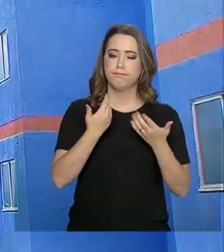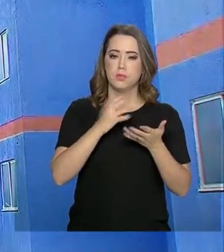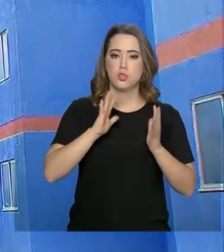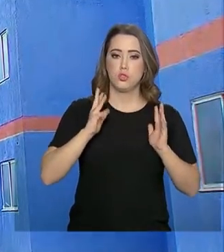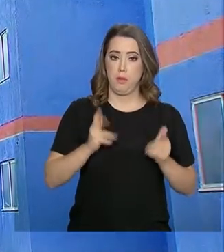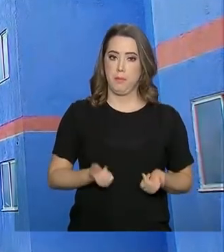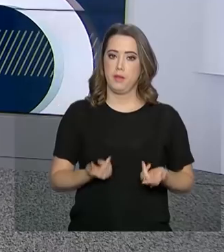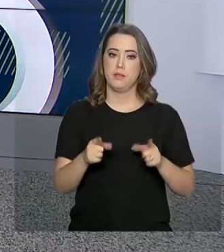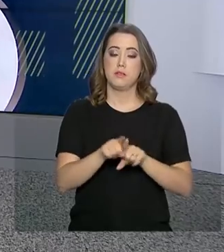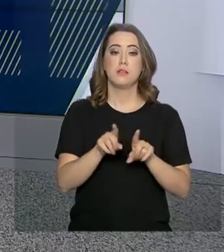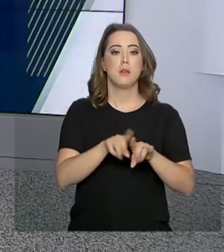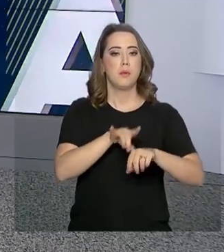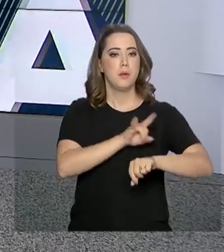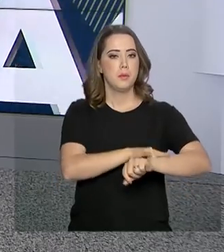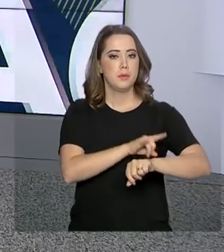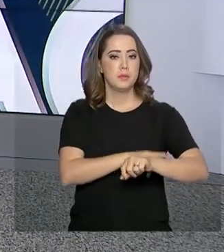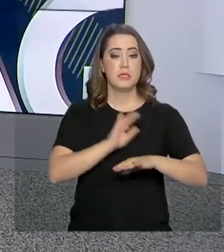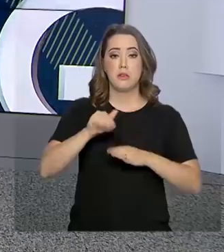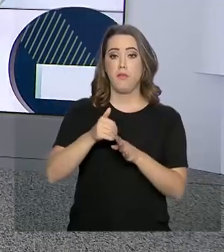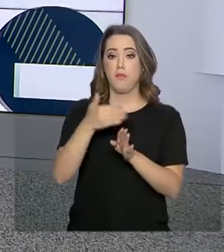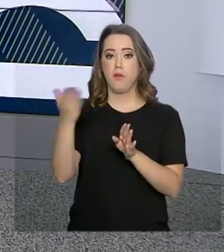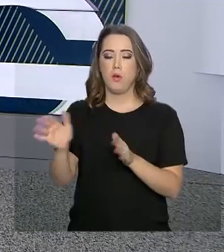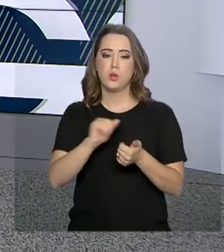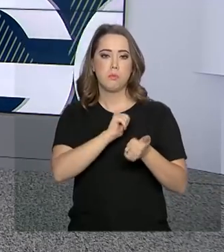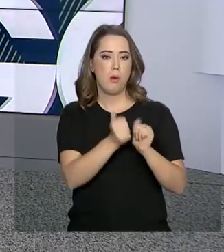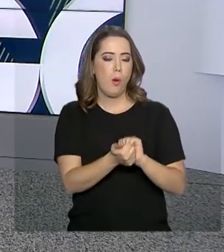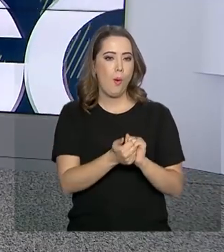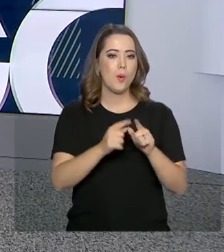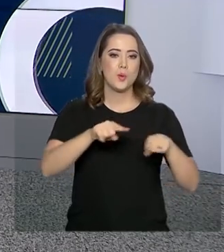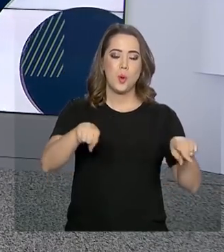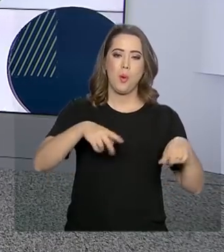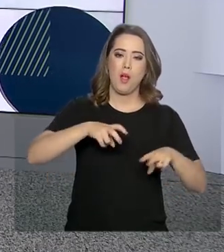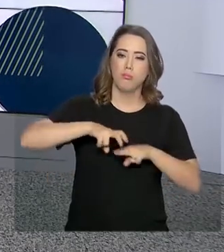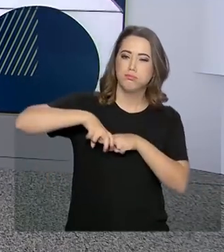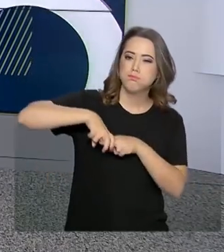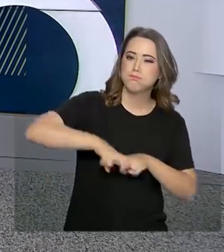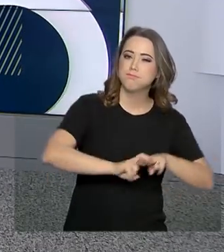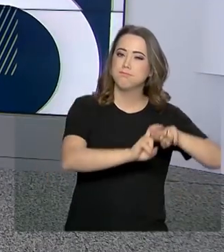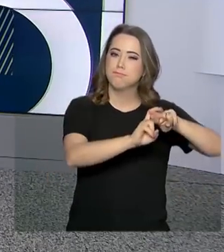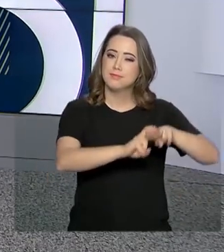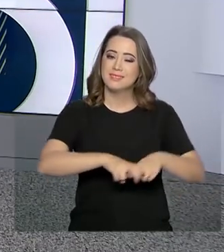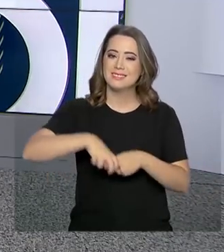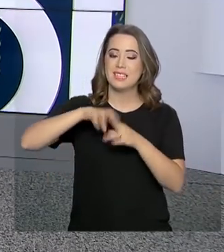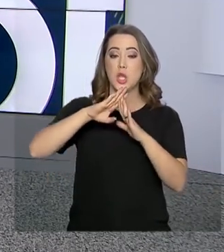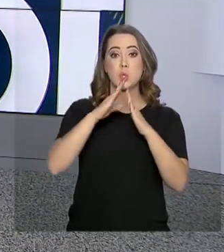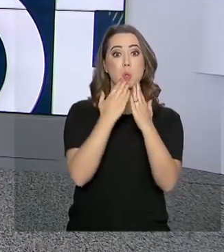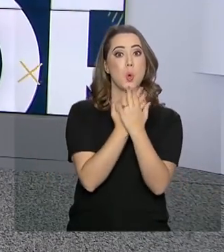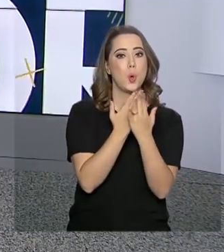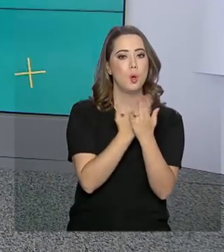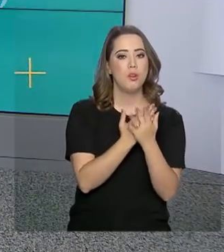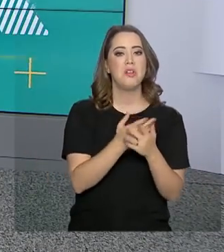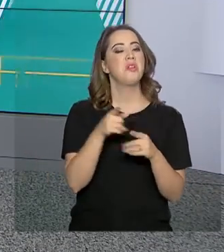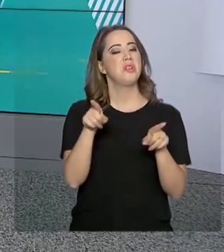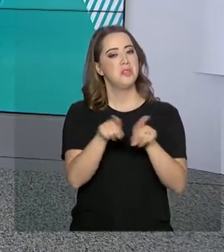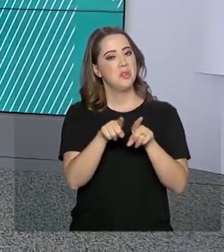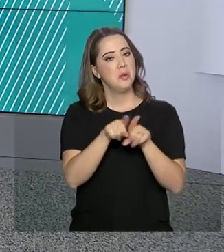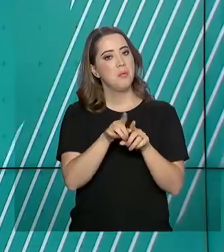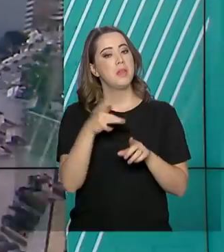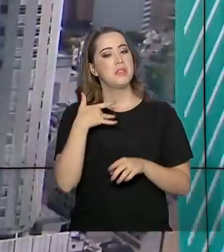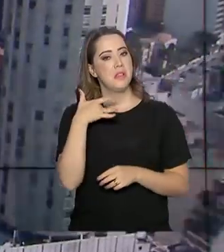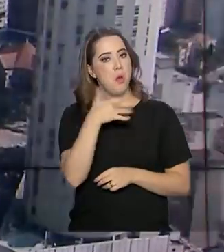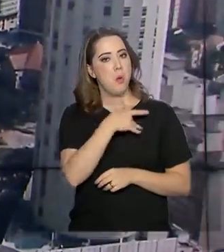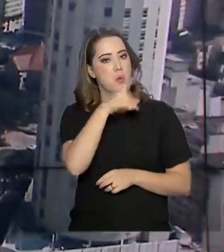estrutura externa, quadra de esportes, parquinho infantil, escola, creche e uma unidade de pronto atendimento.